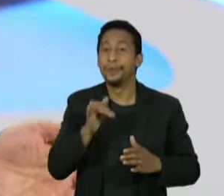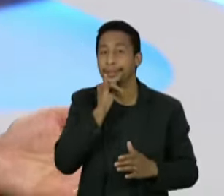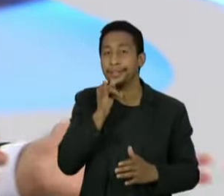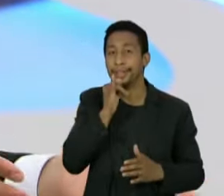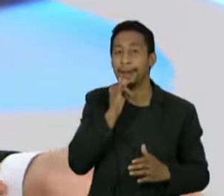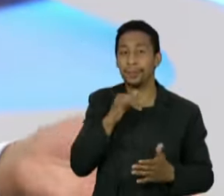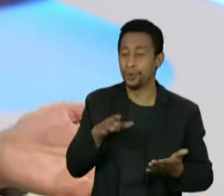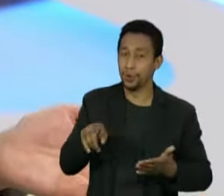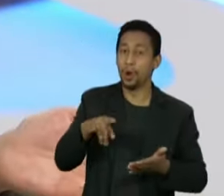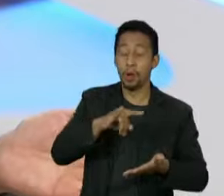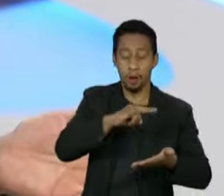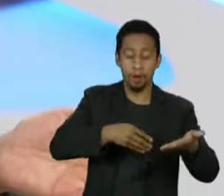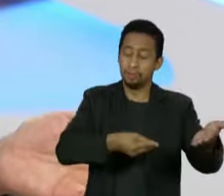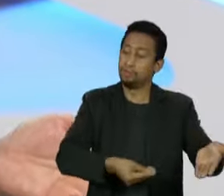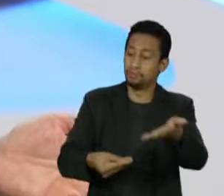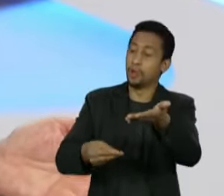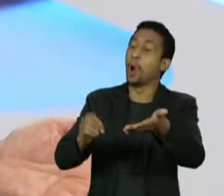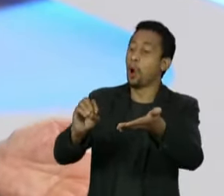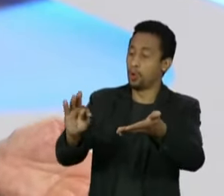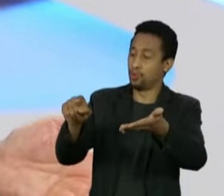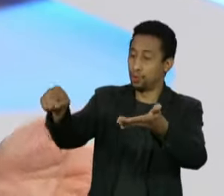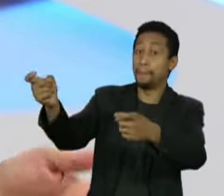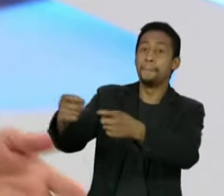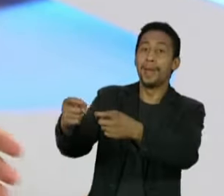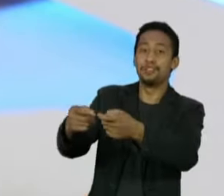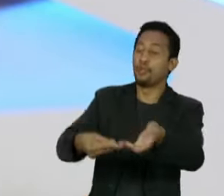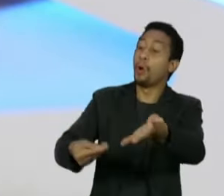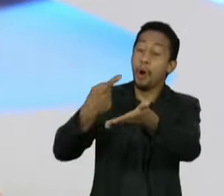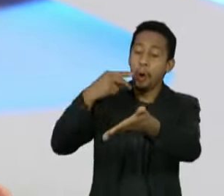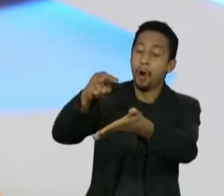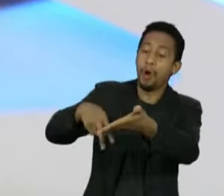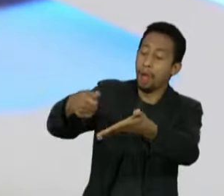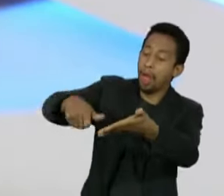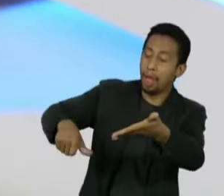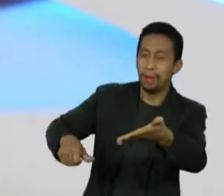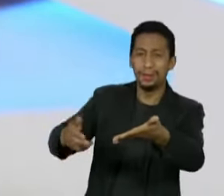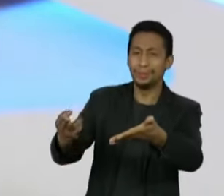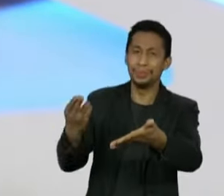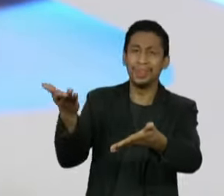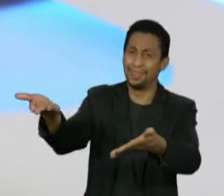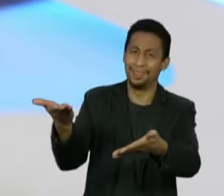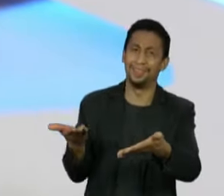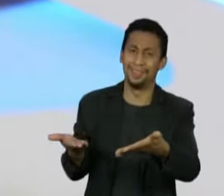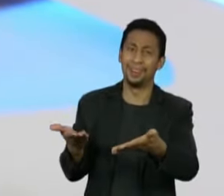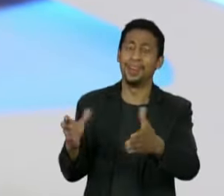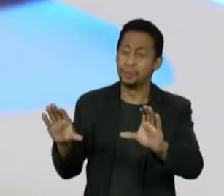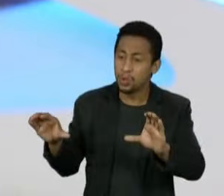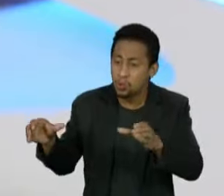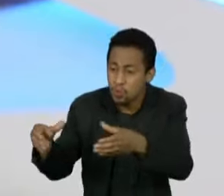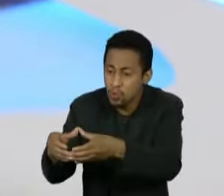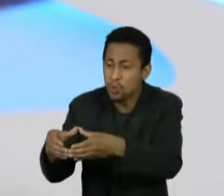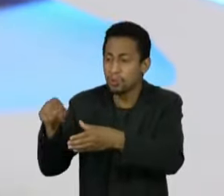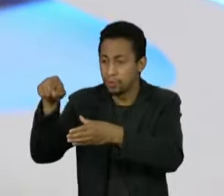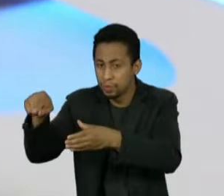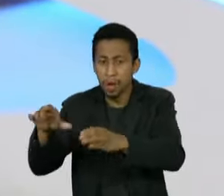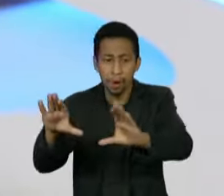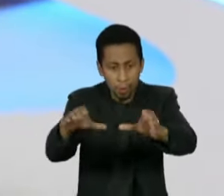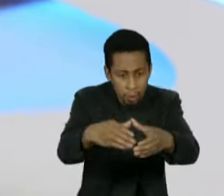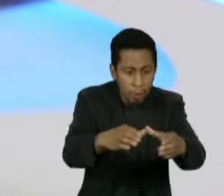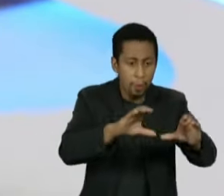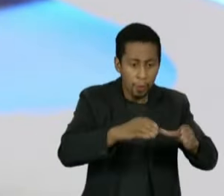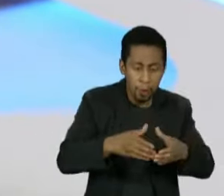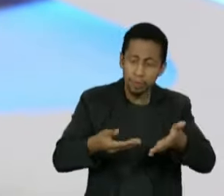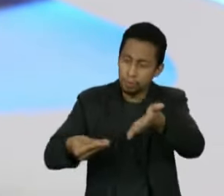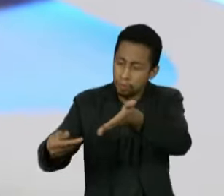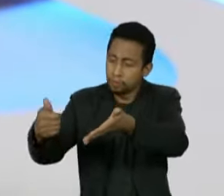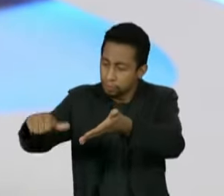com o Mota Alencar e dizer, vota que é isso aqui. Não dá para ser assim. Tem que ter um tempo de análise com a equipe técnica dele, os juristas que trabalham com ele. Eu acho que